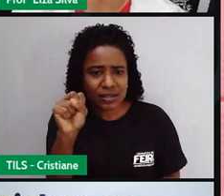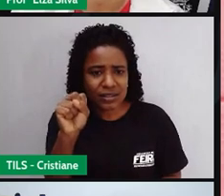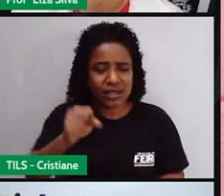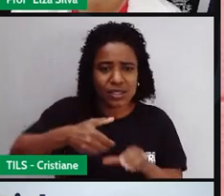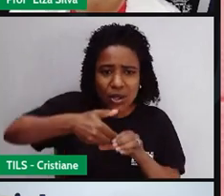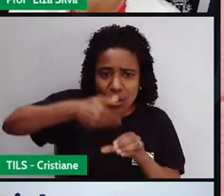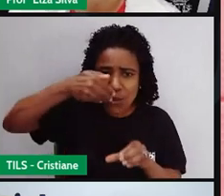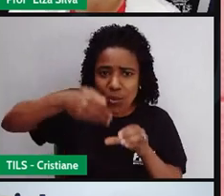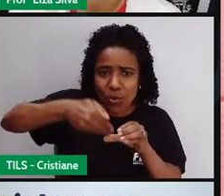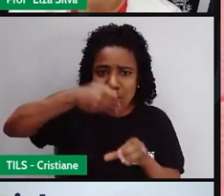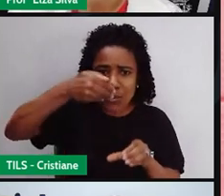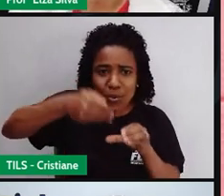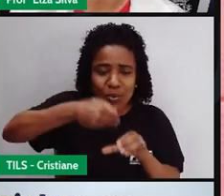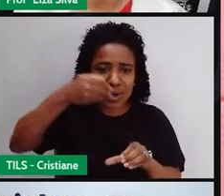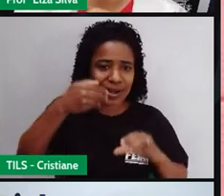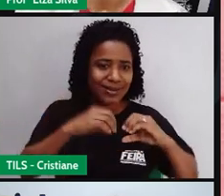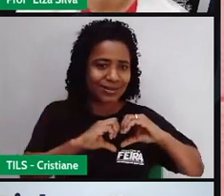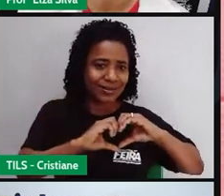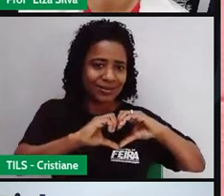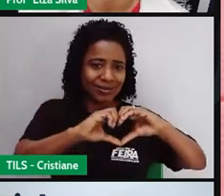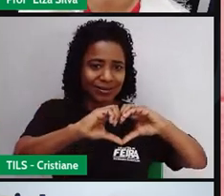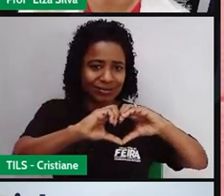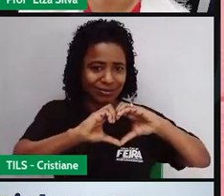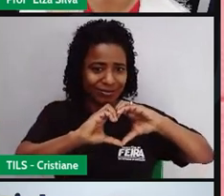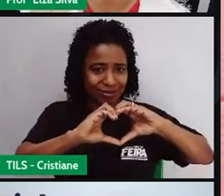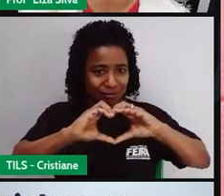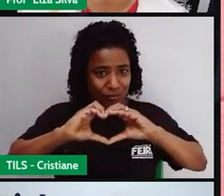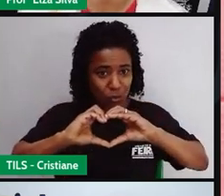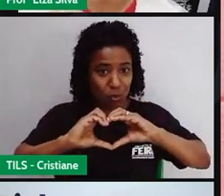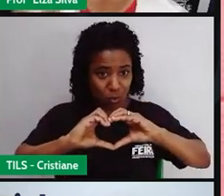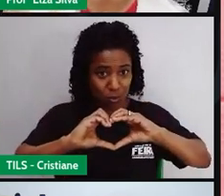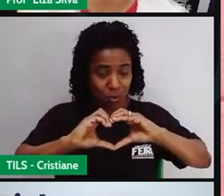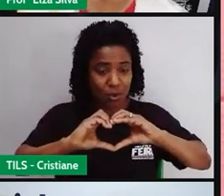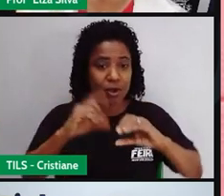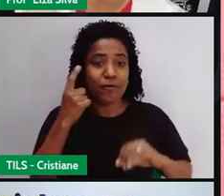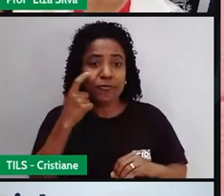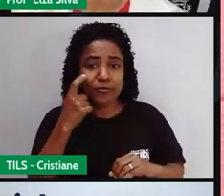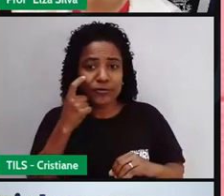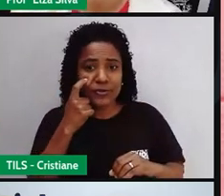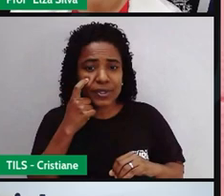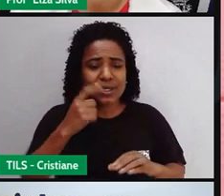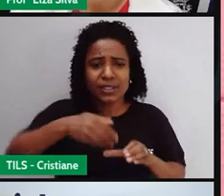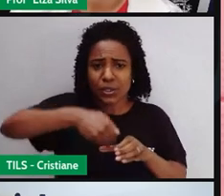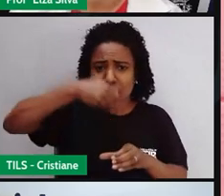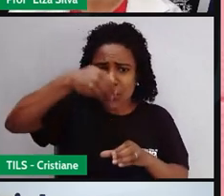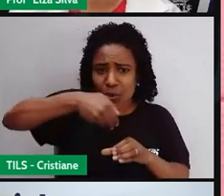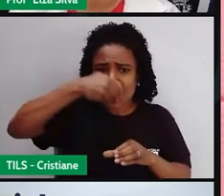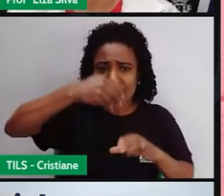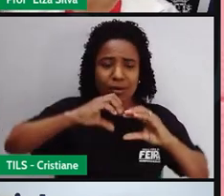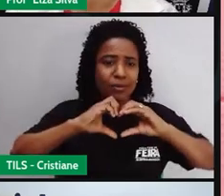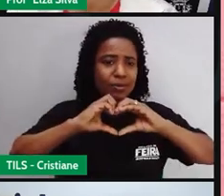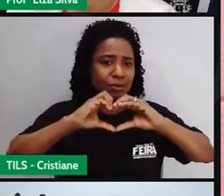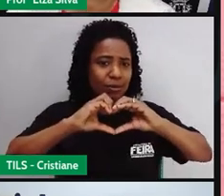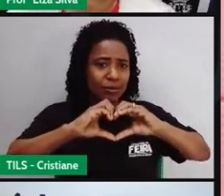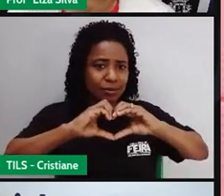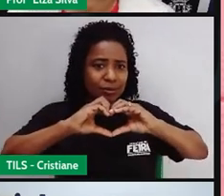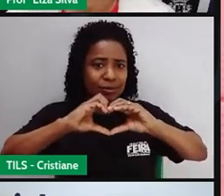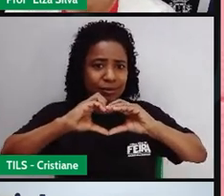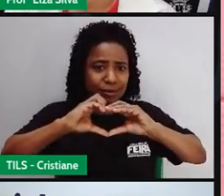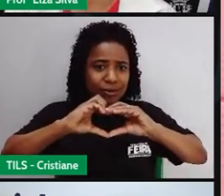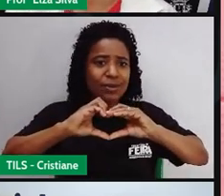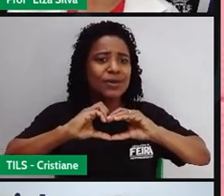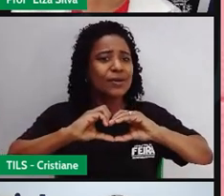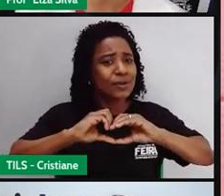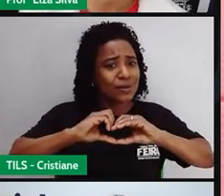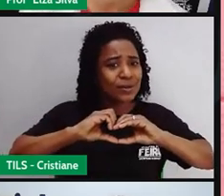chamam de love spoon. E é interessante que esse tipo, esse formato de colher que representa o amor